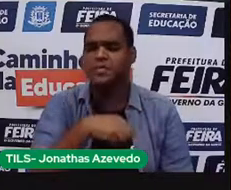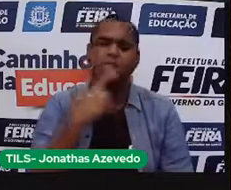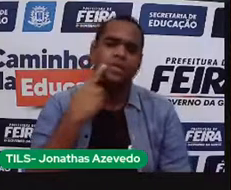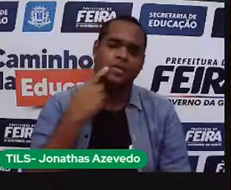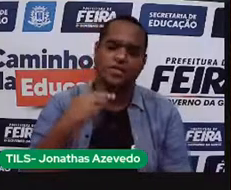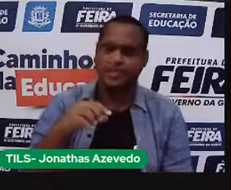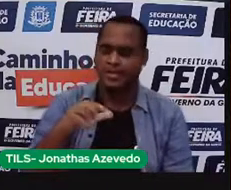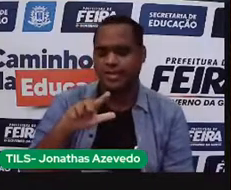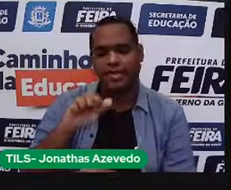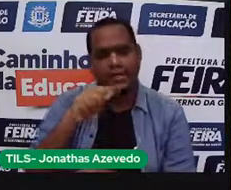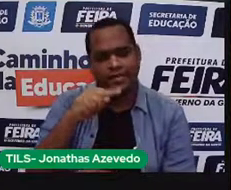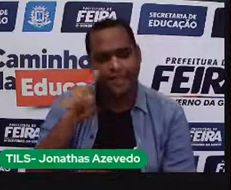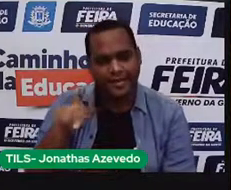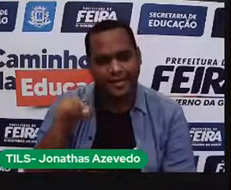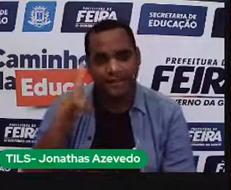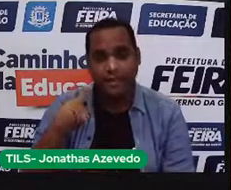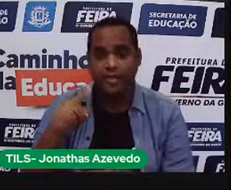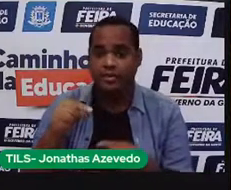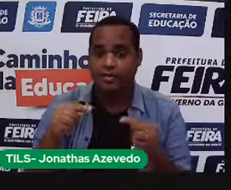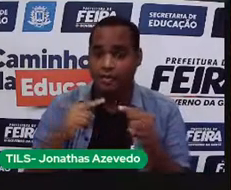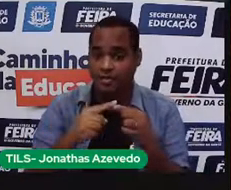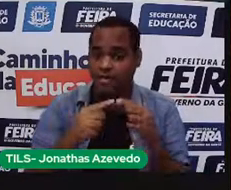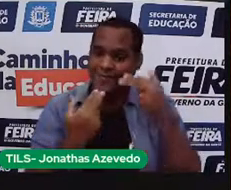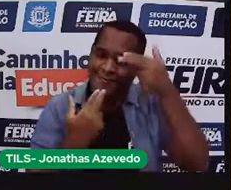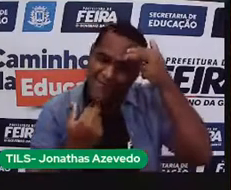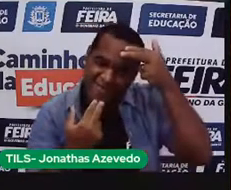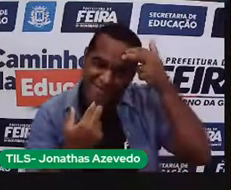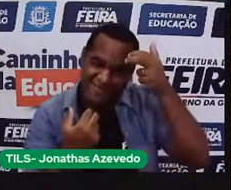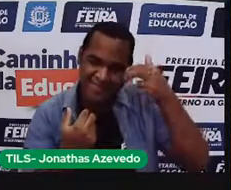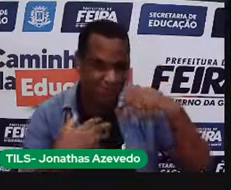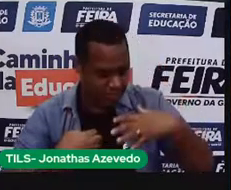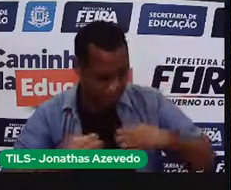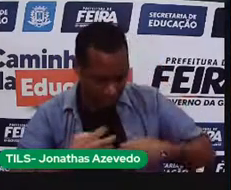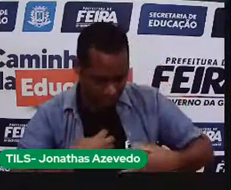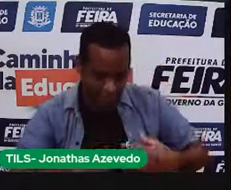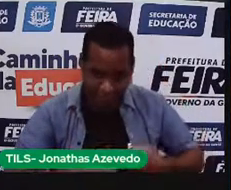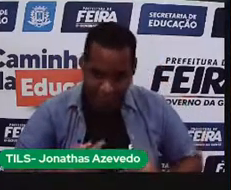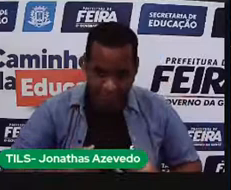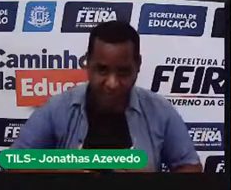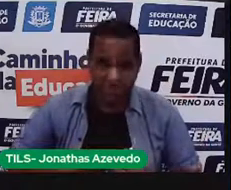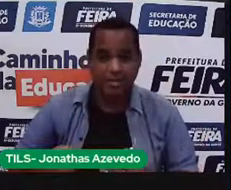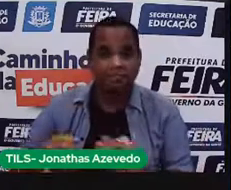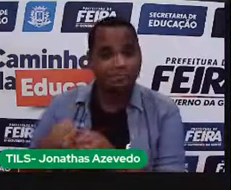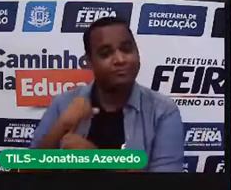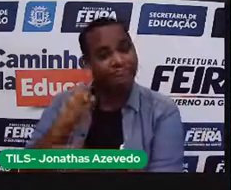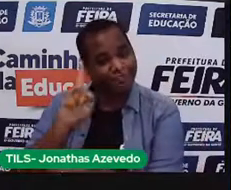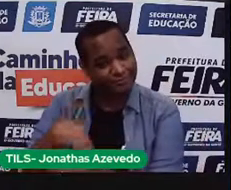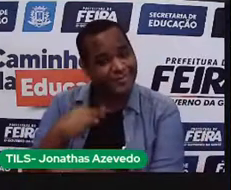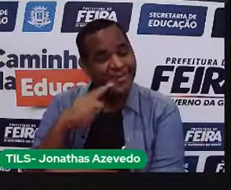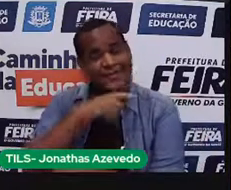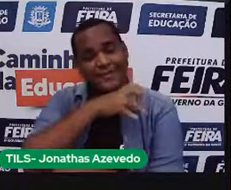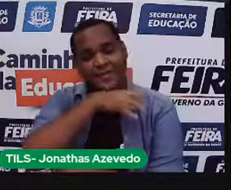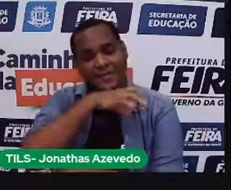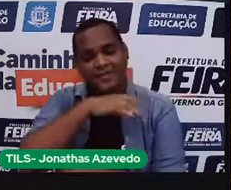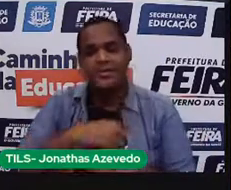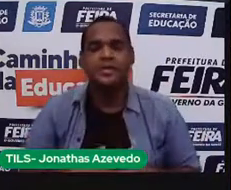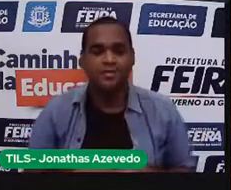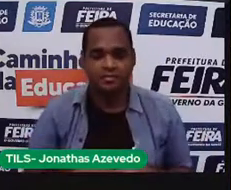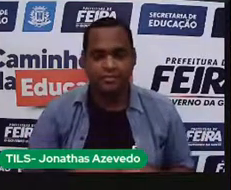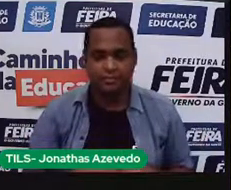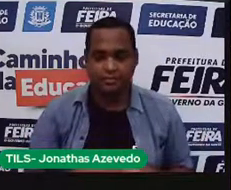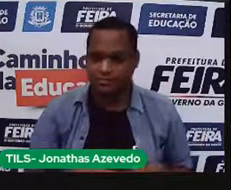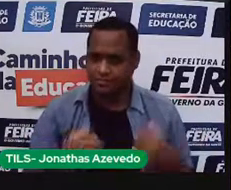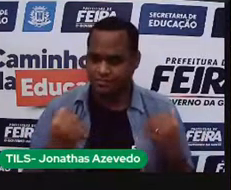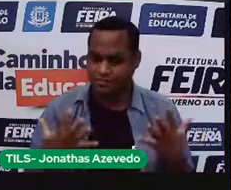lã também é um recurso de origem natural e animal. Porque foi retirado diretamente de um animal. A gente